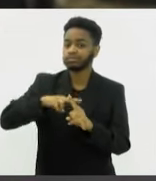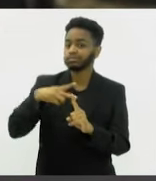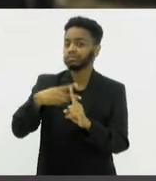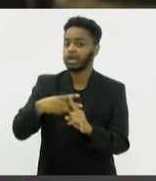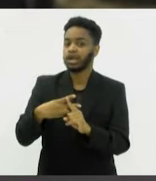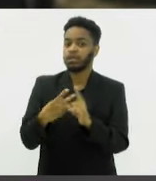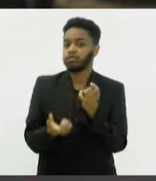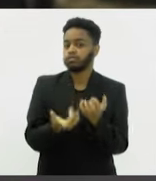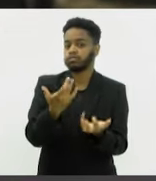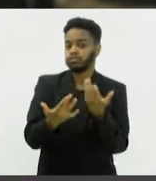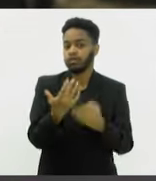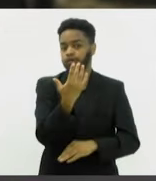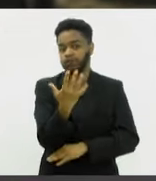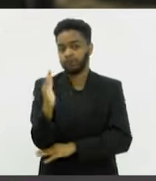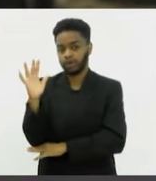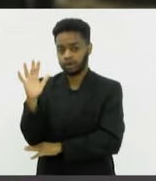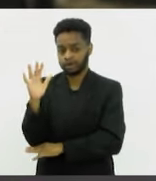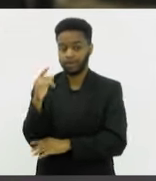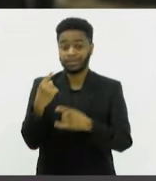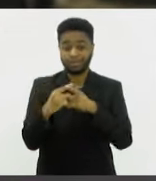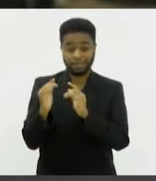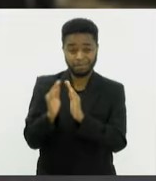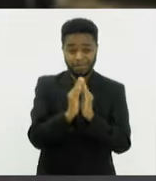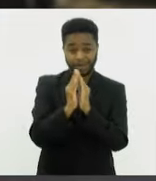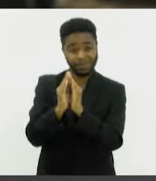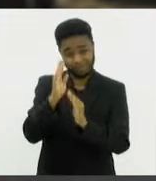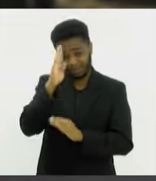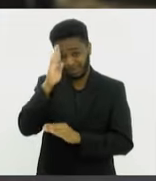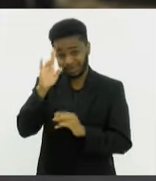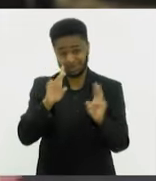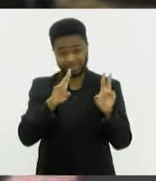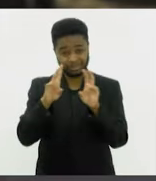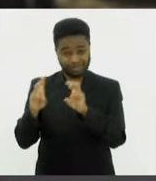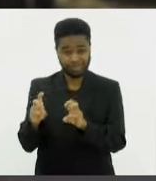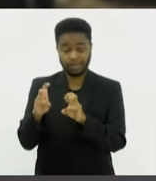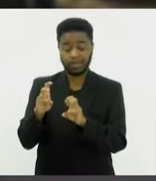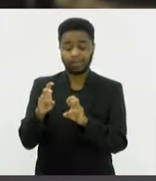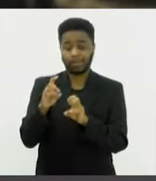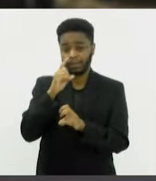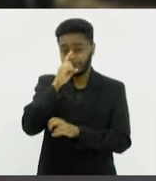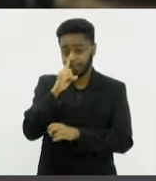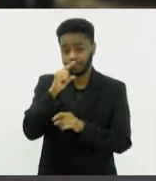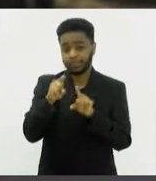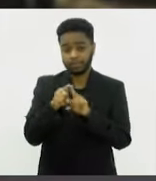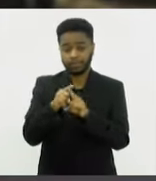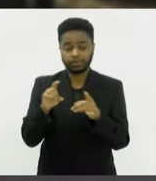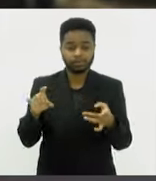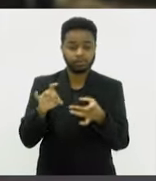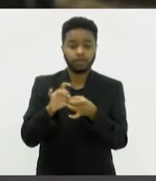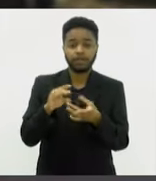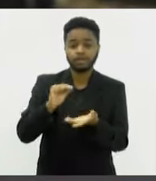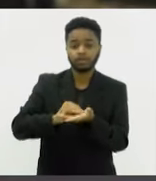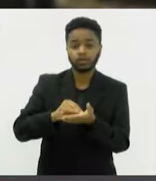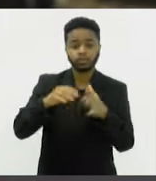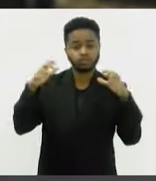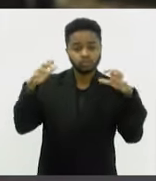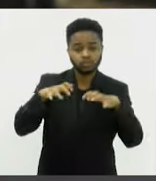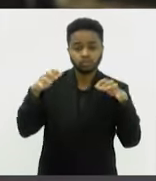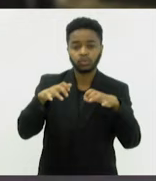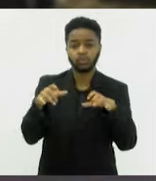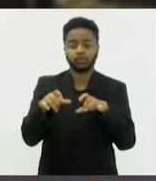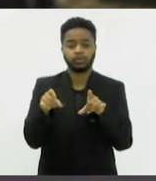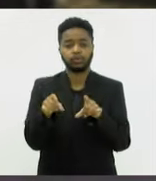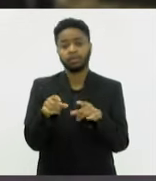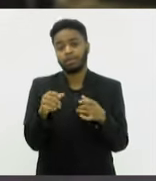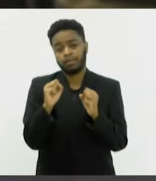incêndios florestais. O Balão, sem dúvida, é uma das causas mais comuns, associada à baixa umidade do ar e à falta de chuvas, facilmente pode